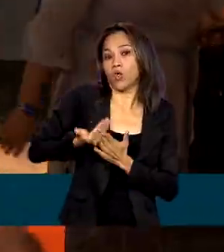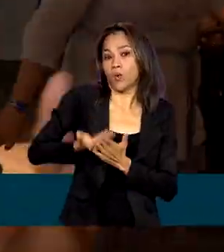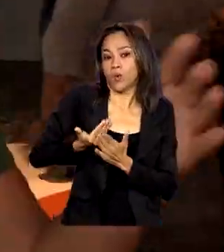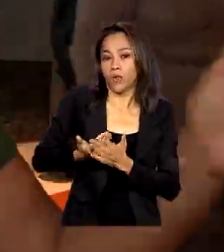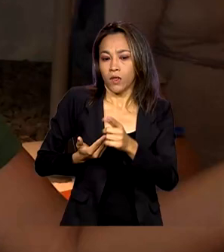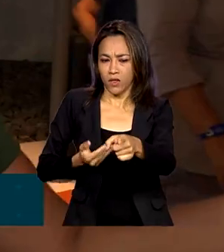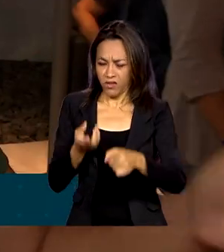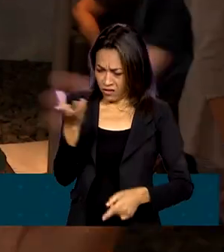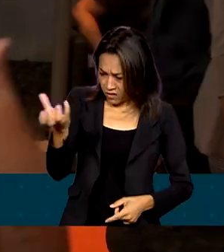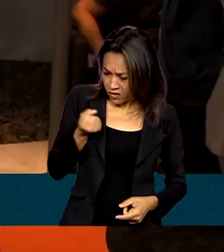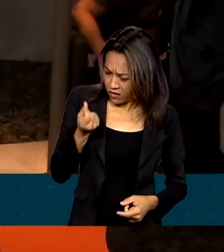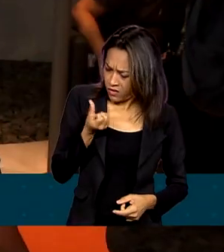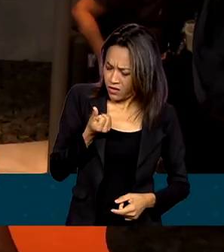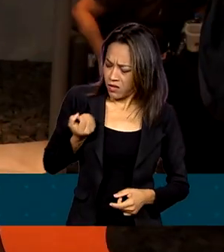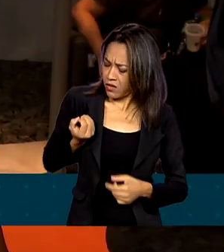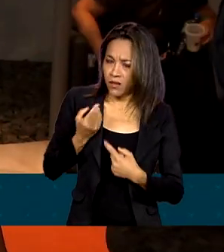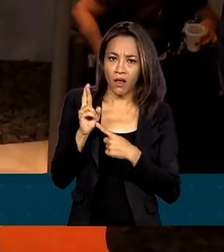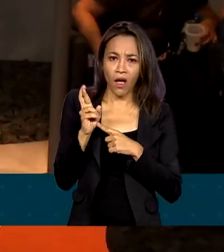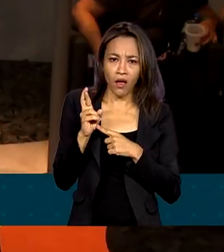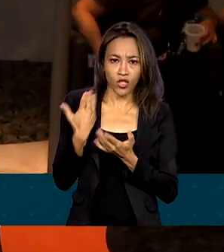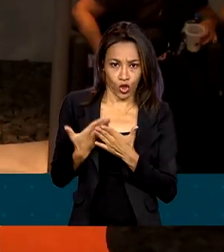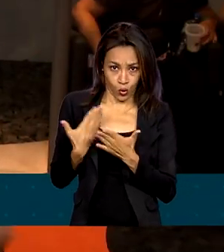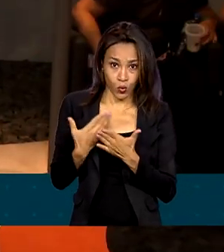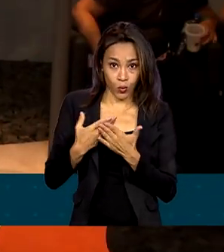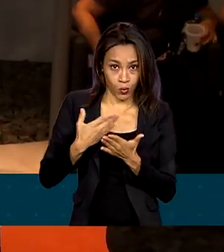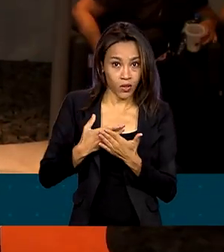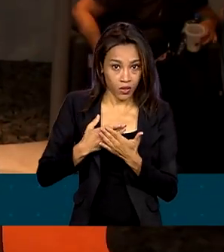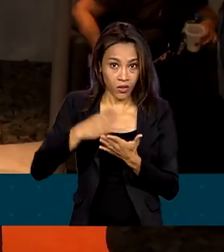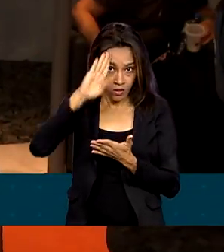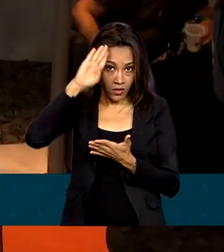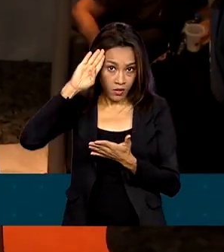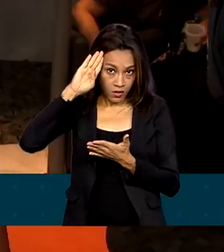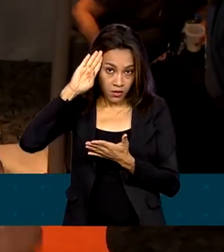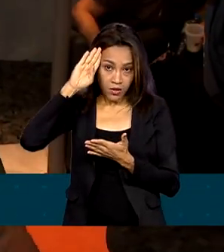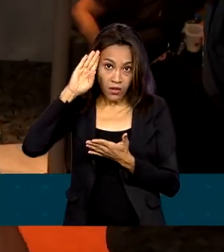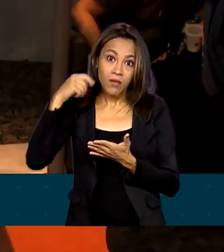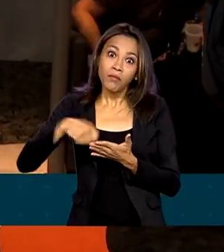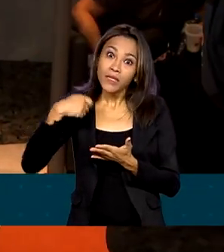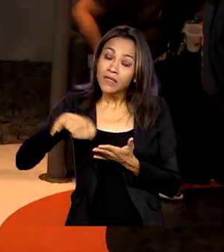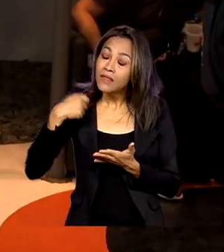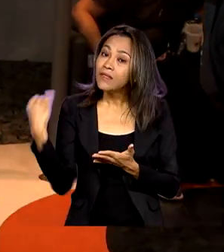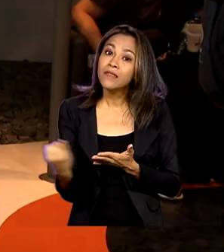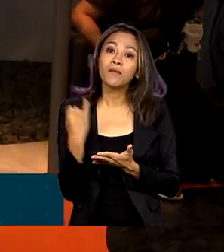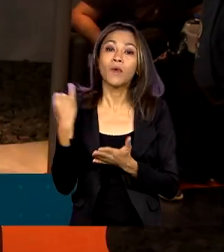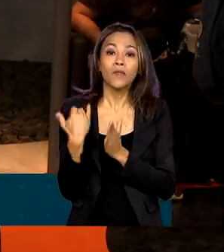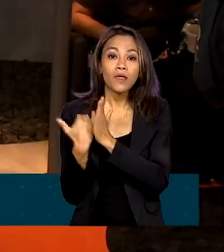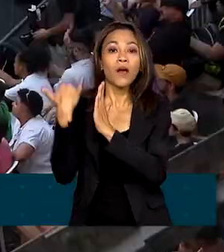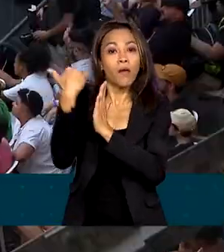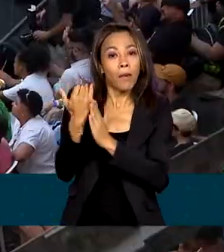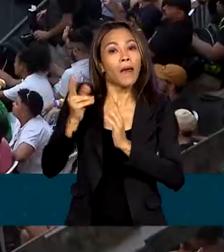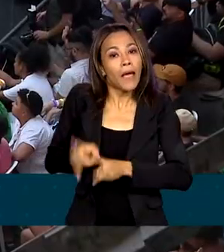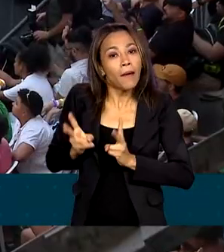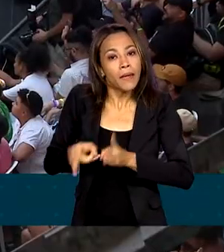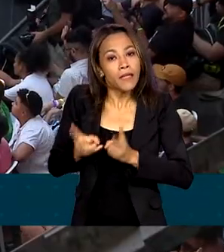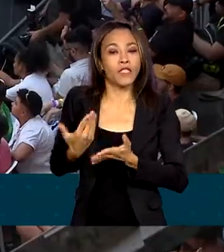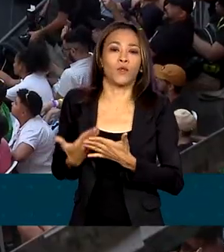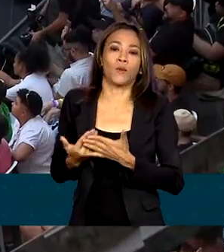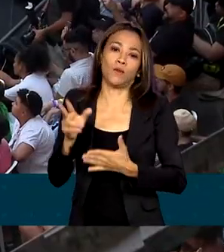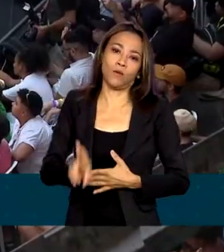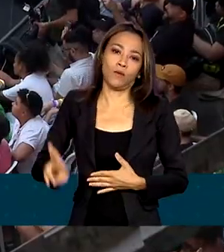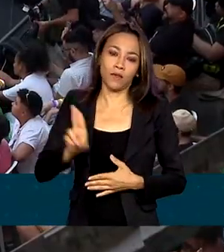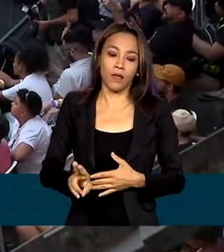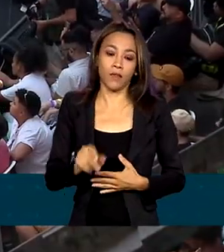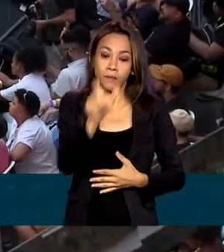que ganha 600 reais, no caso da graduação, é muito importante ter esse reajuste para que ele permaneça no ensino superior. A ministra de